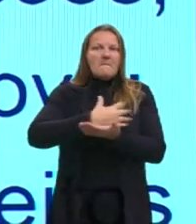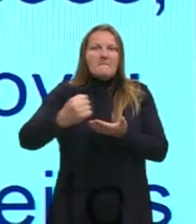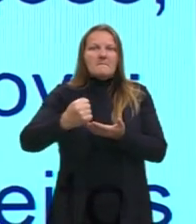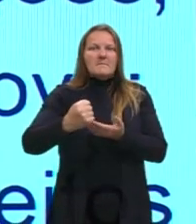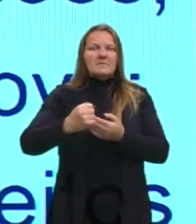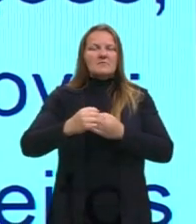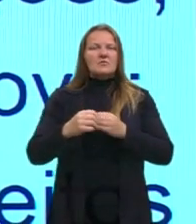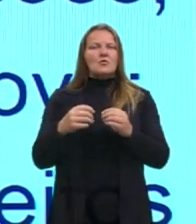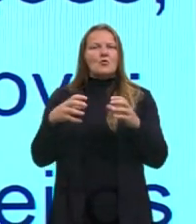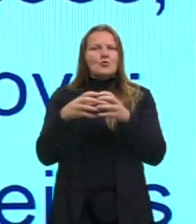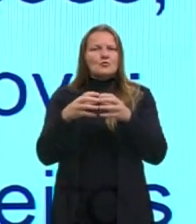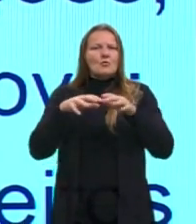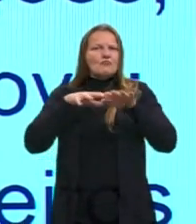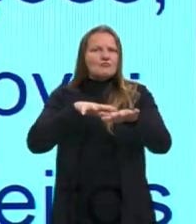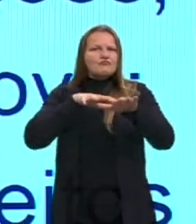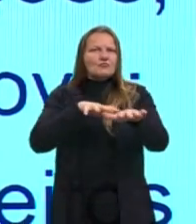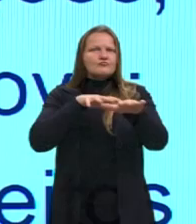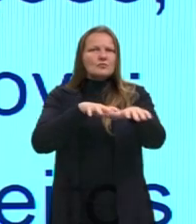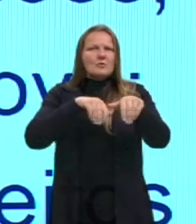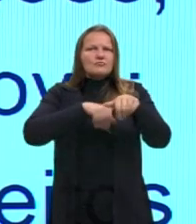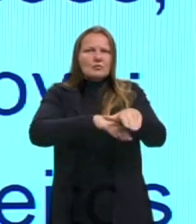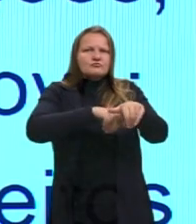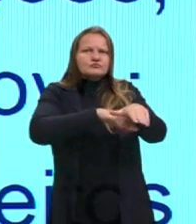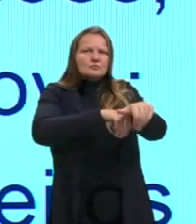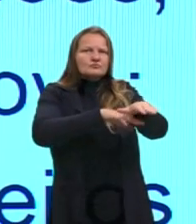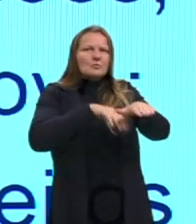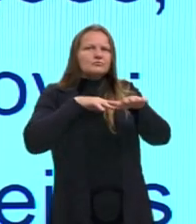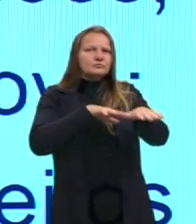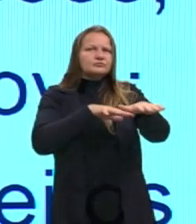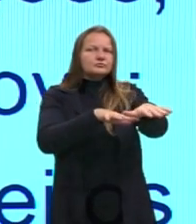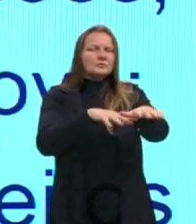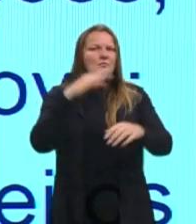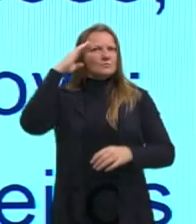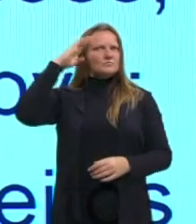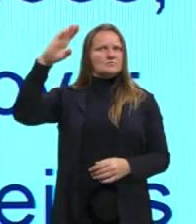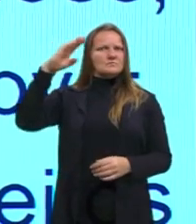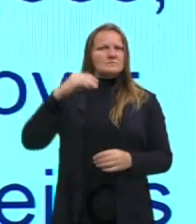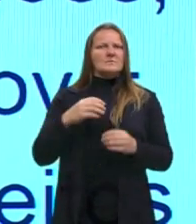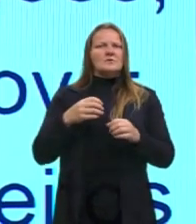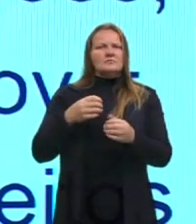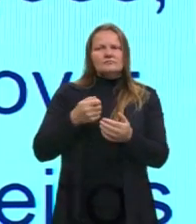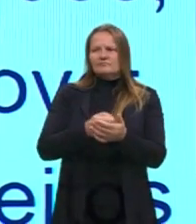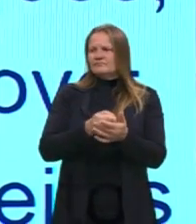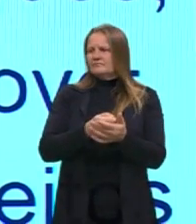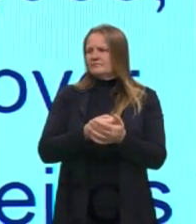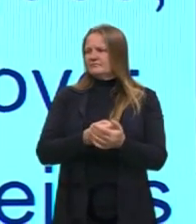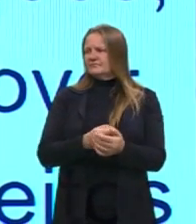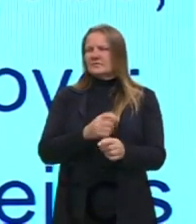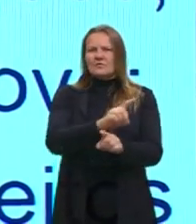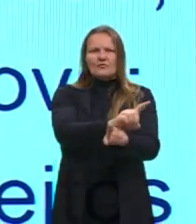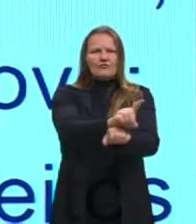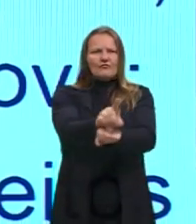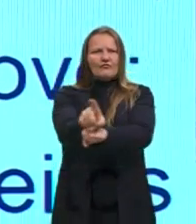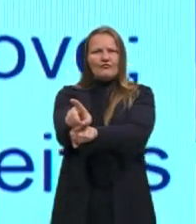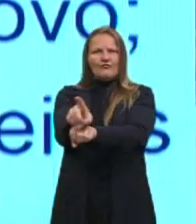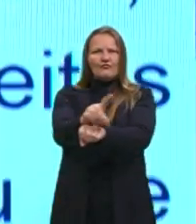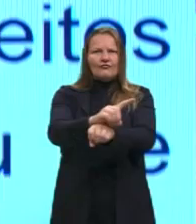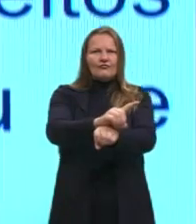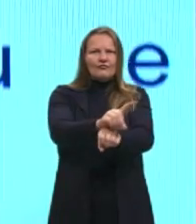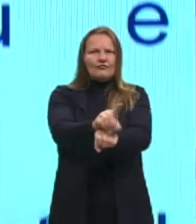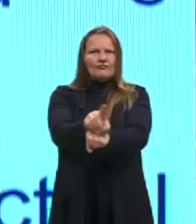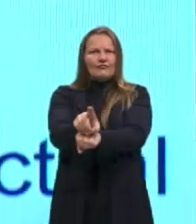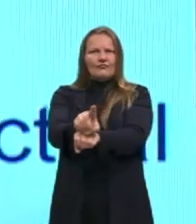tropas, colocando tanques nas ruas, uma demonstração de força bruta. E, embaixo, a gente tem